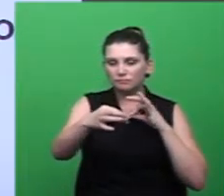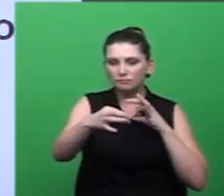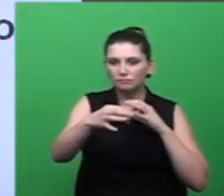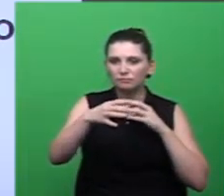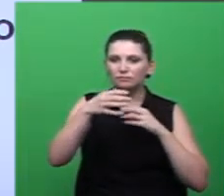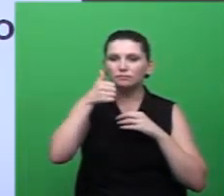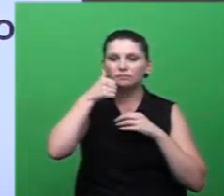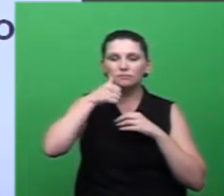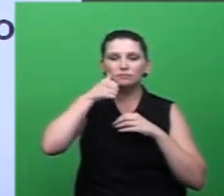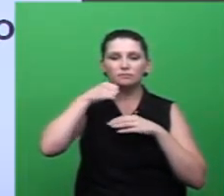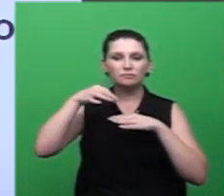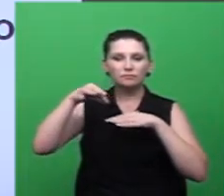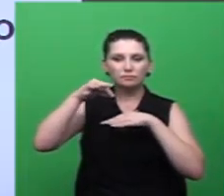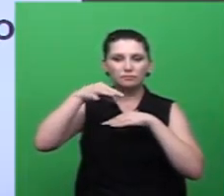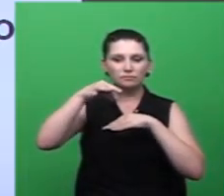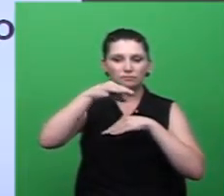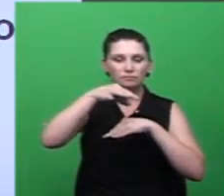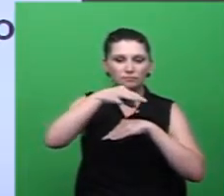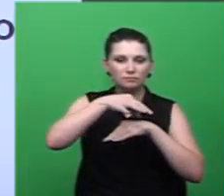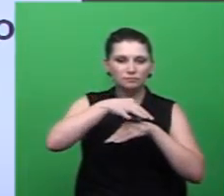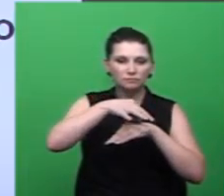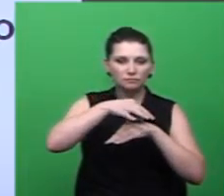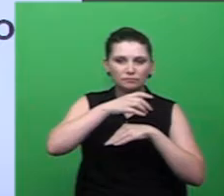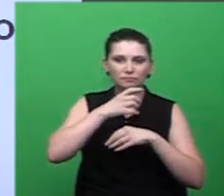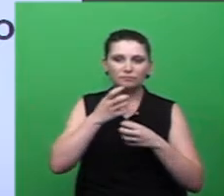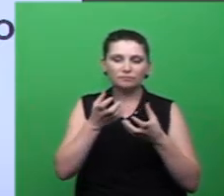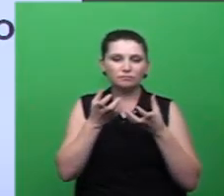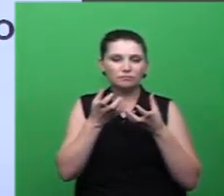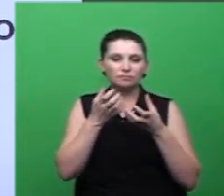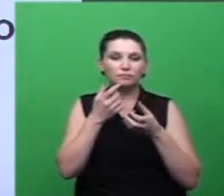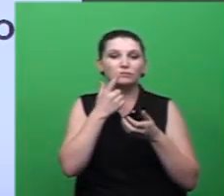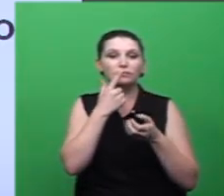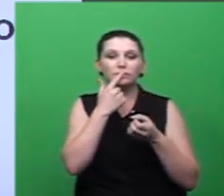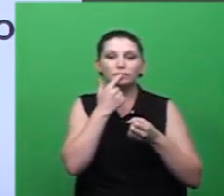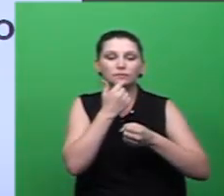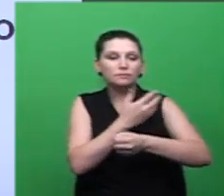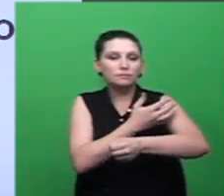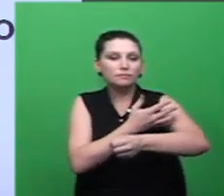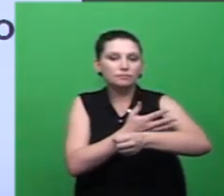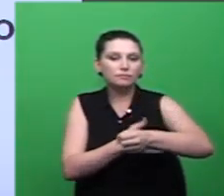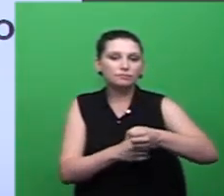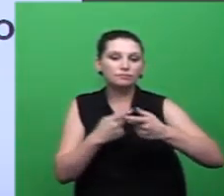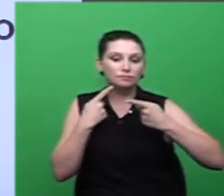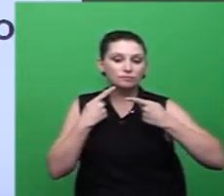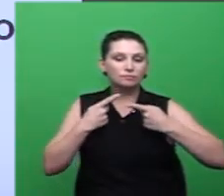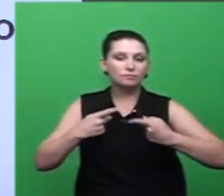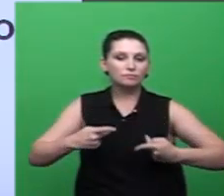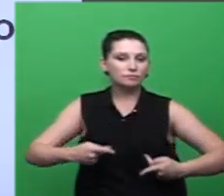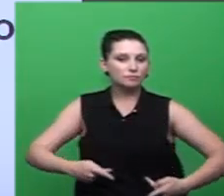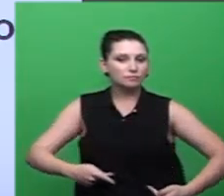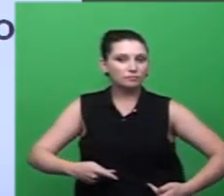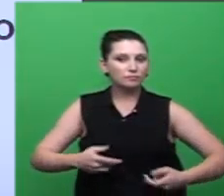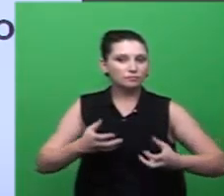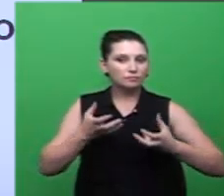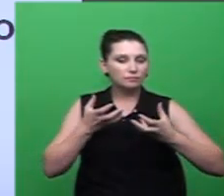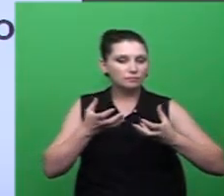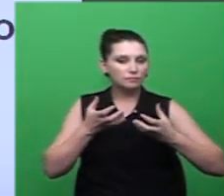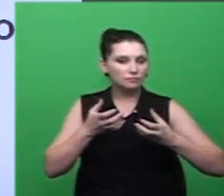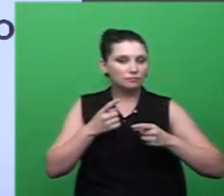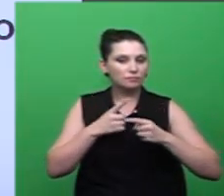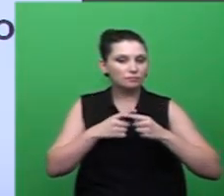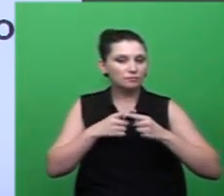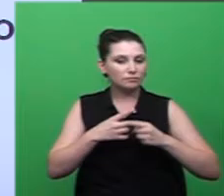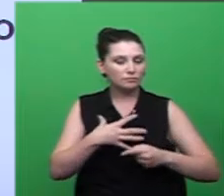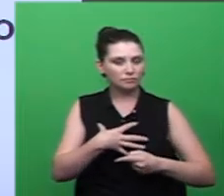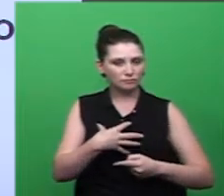sangue humano, por isso ele é um mosquito de área urbana, para alimentar esses seus filhos que possivelmente vão